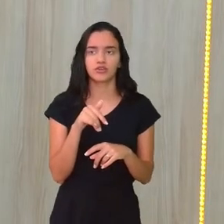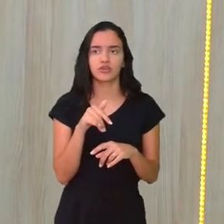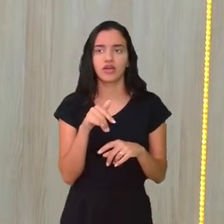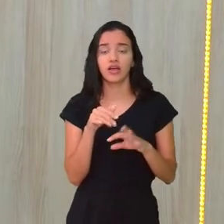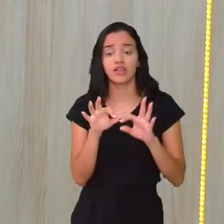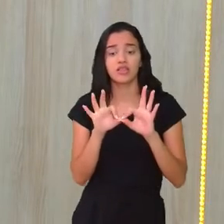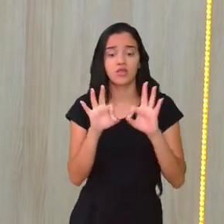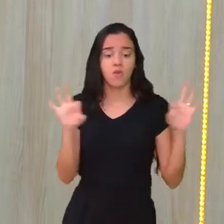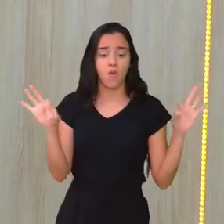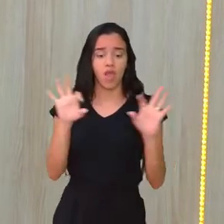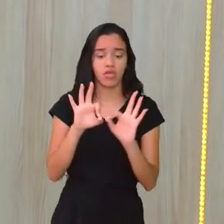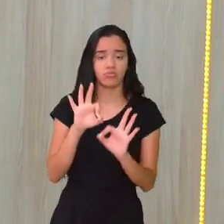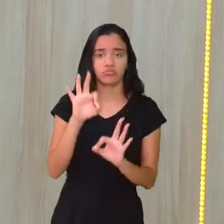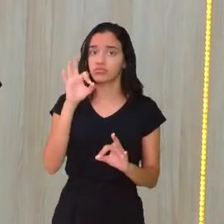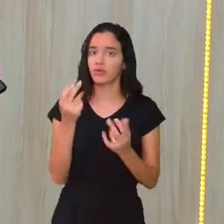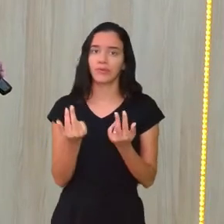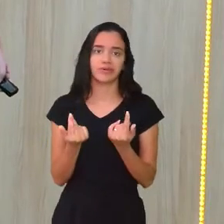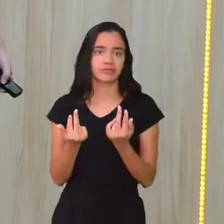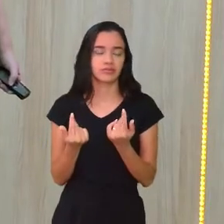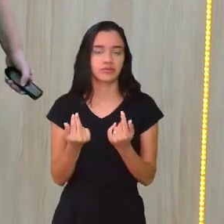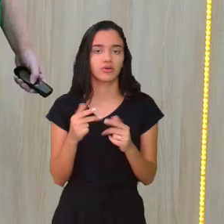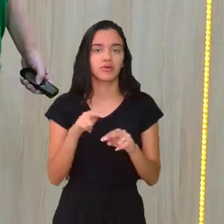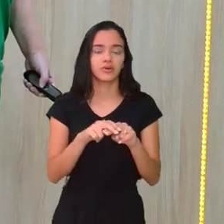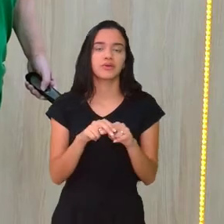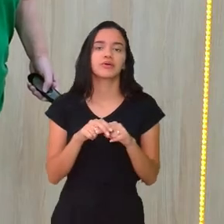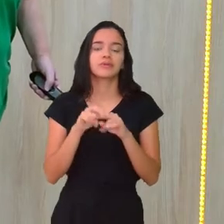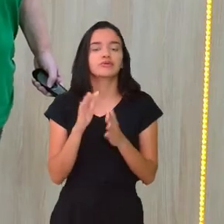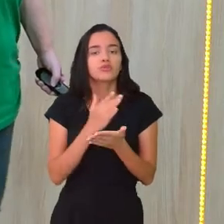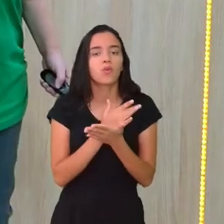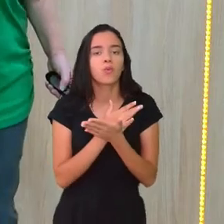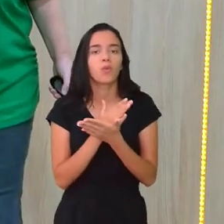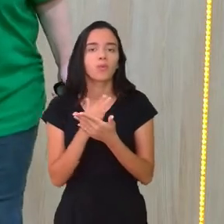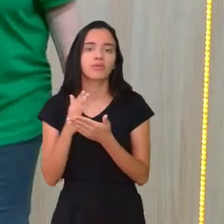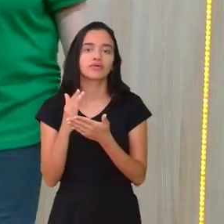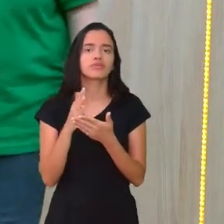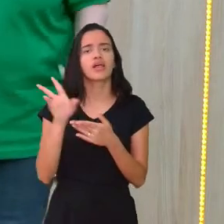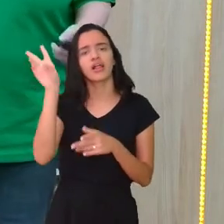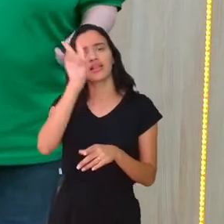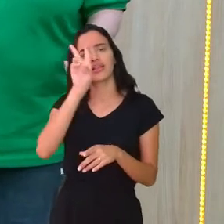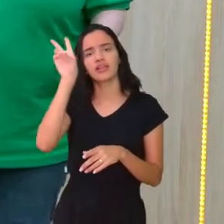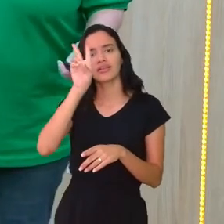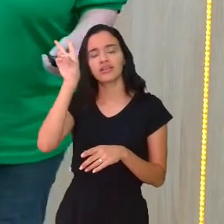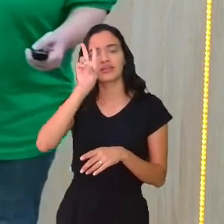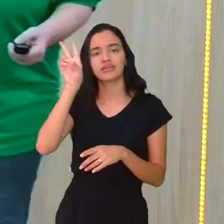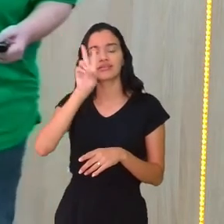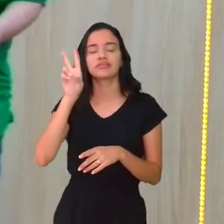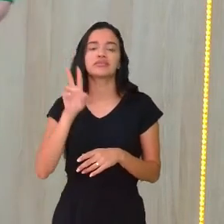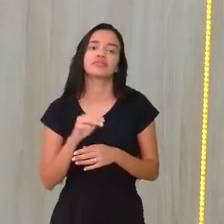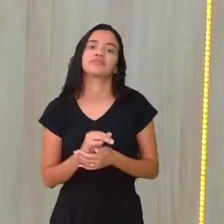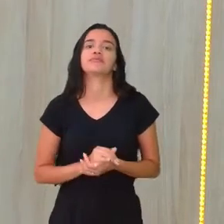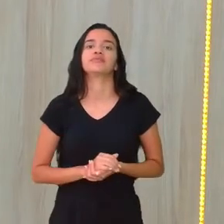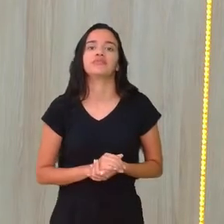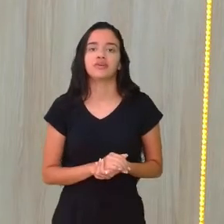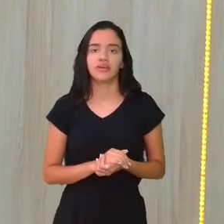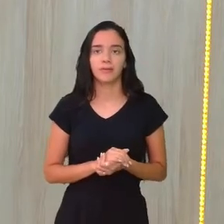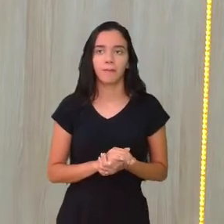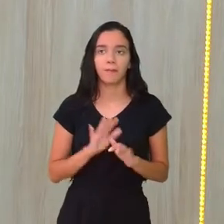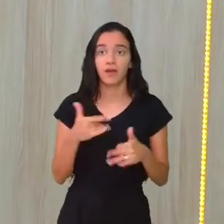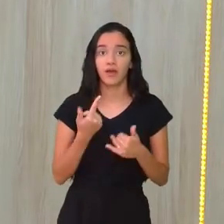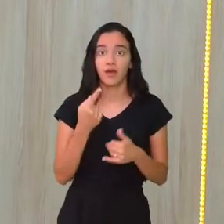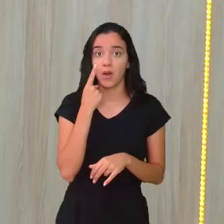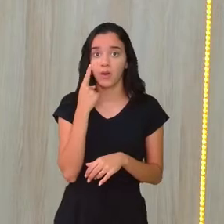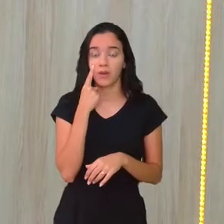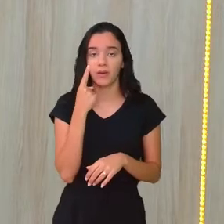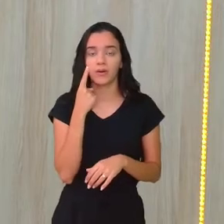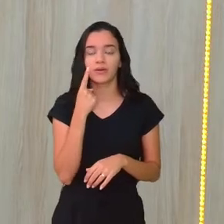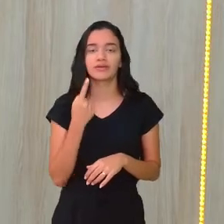mesma distância dessa aqui. Tá? Por isso que eu comecei relembrando retas perpendiculares. Ora,